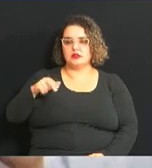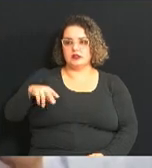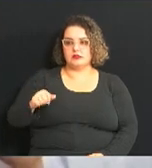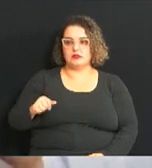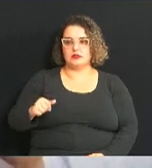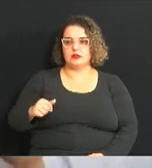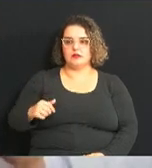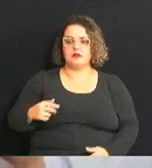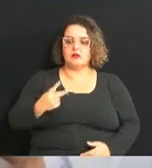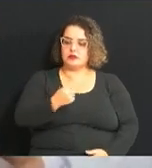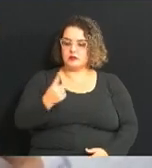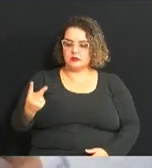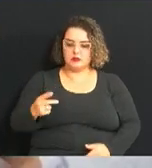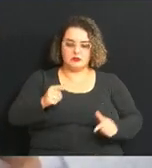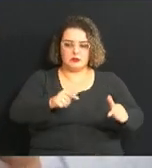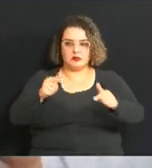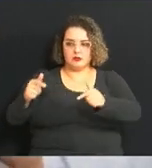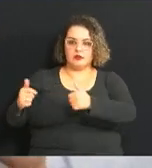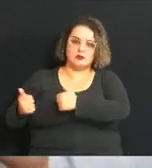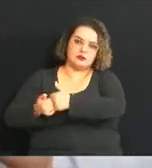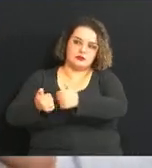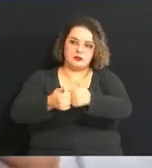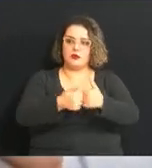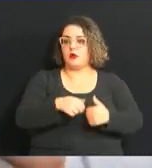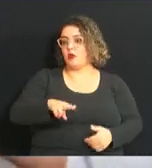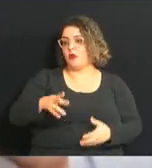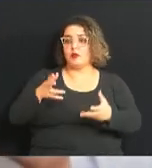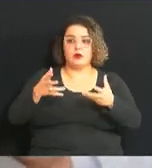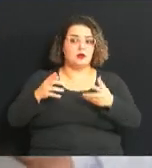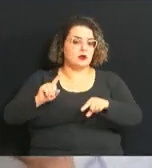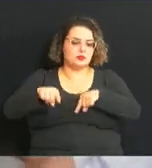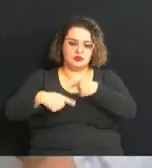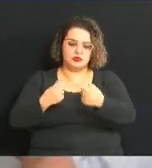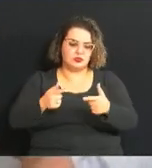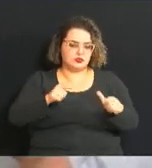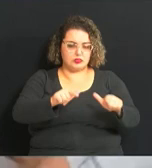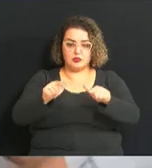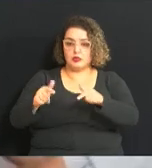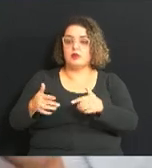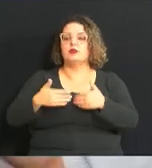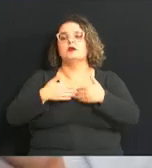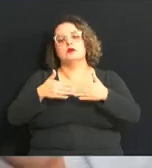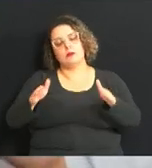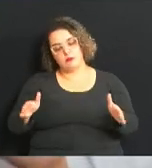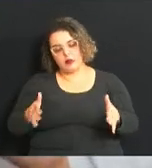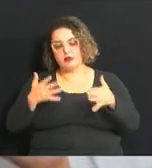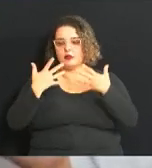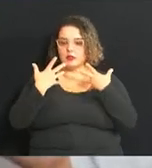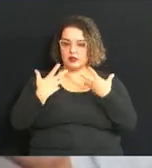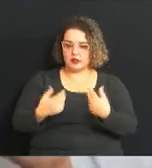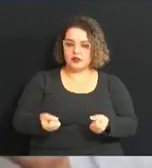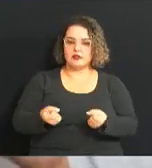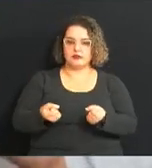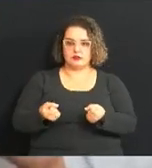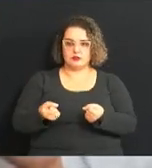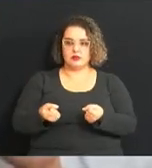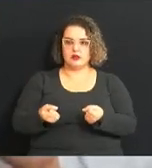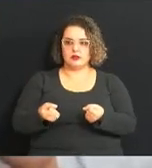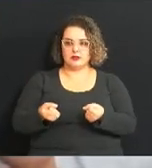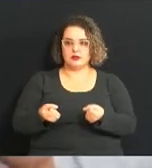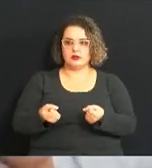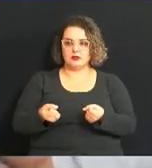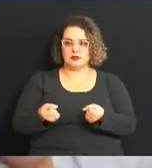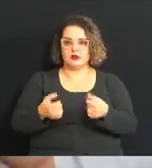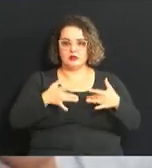desses dois lugares ou que queira trazer de outros lugares nós estamos abertos a receber essas